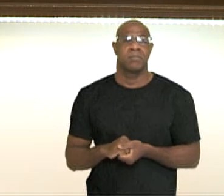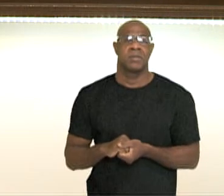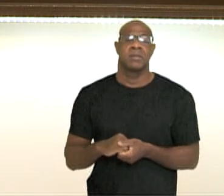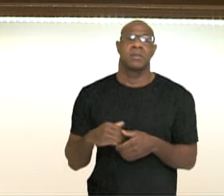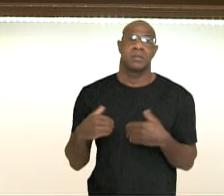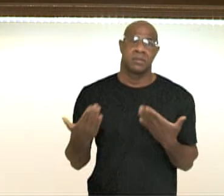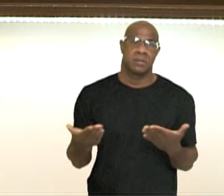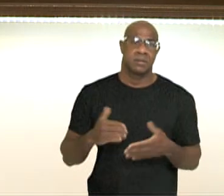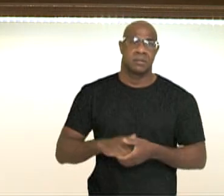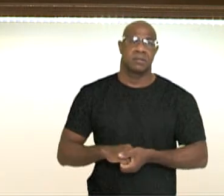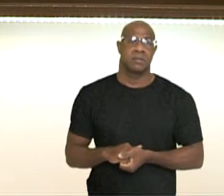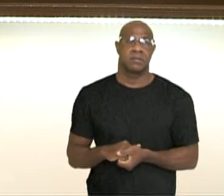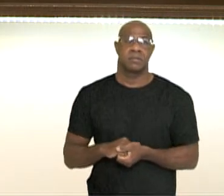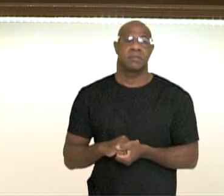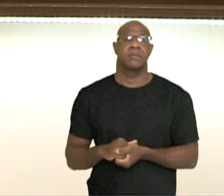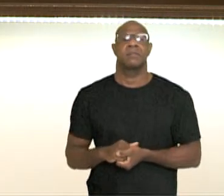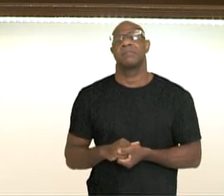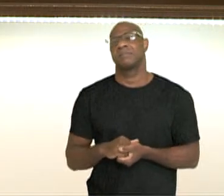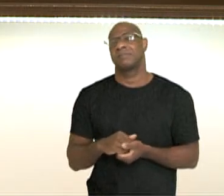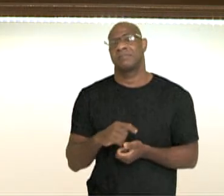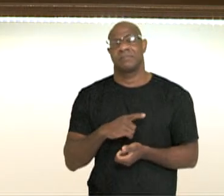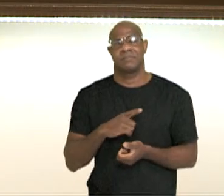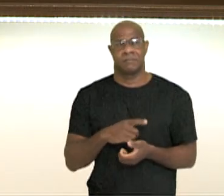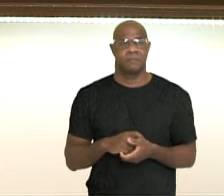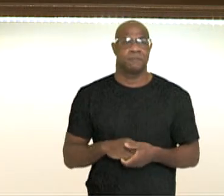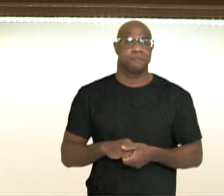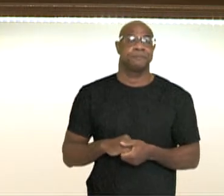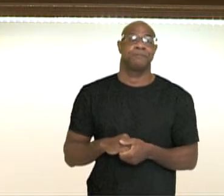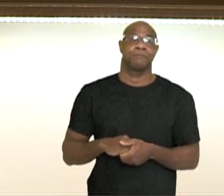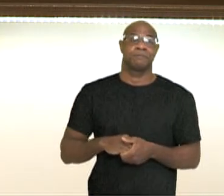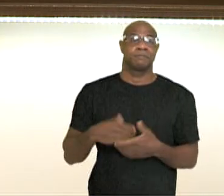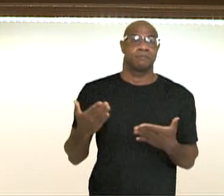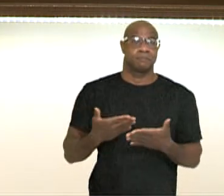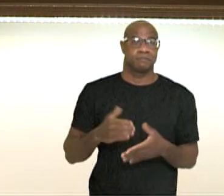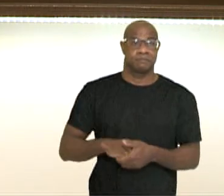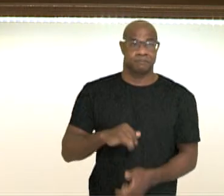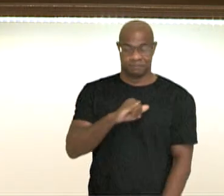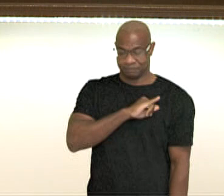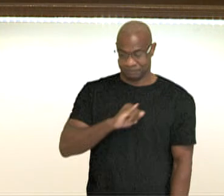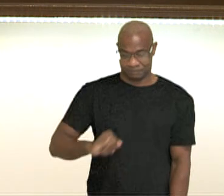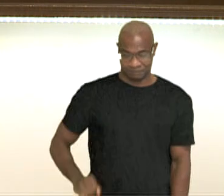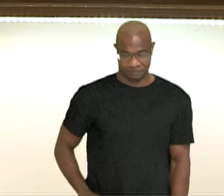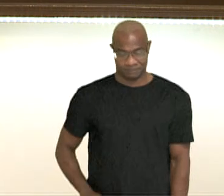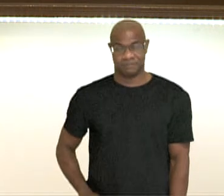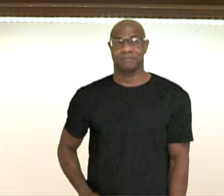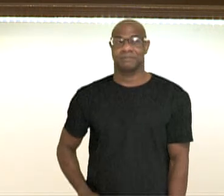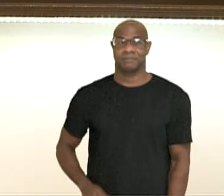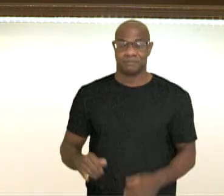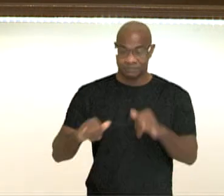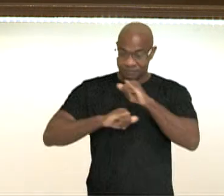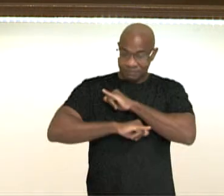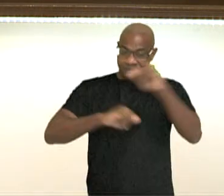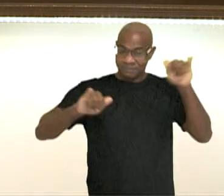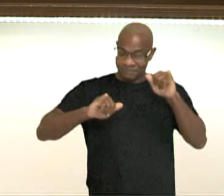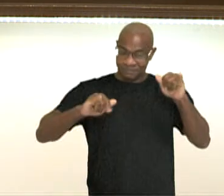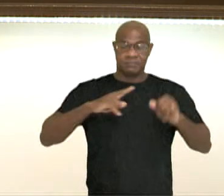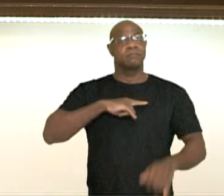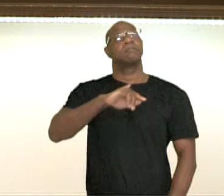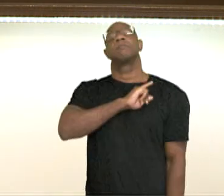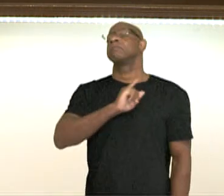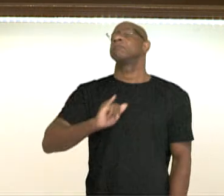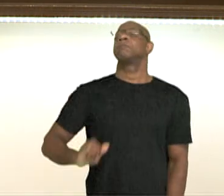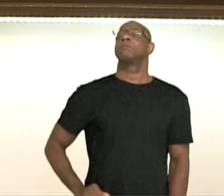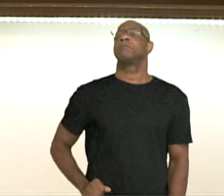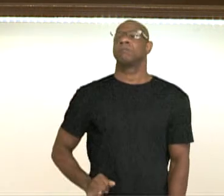Contudo, Dessaline vai se tornar, vai se declarar imperador e os seus apoiadores não vão gostar muito dessa situação, vai